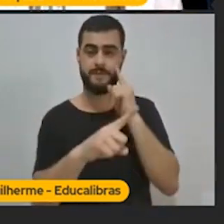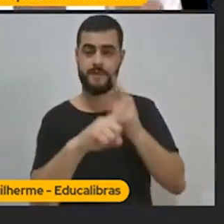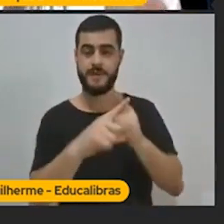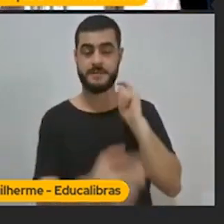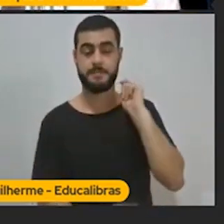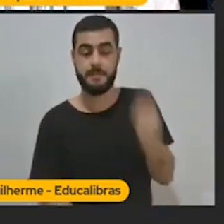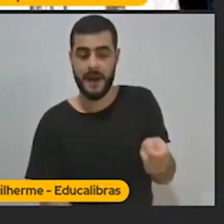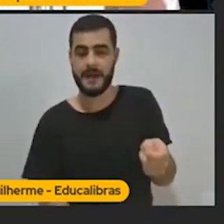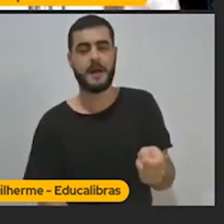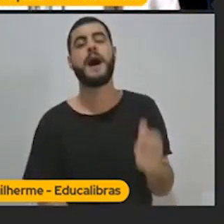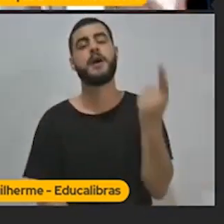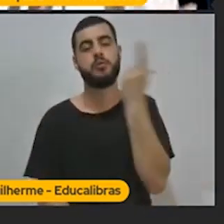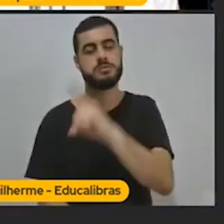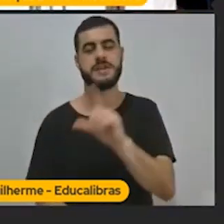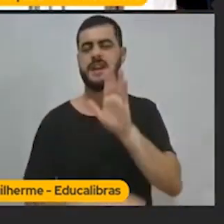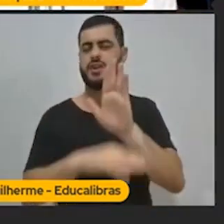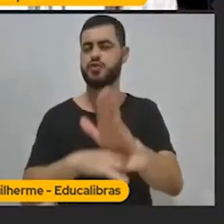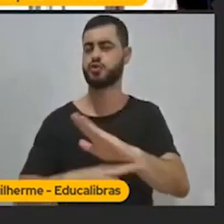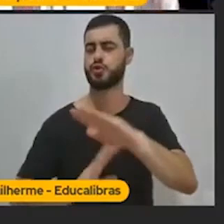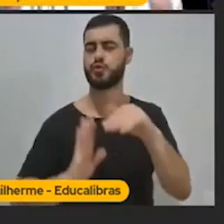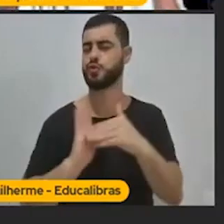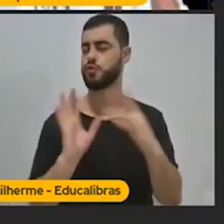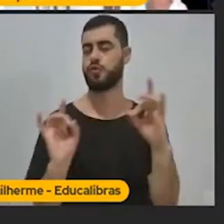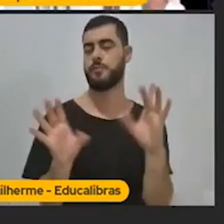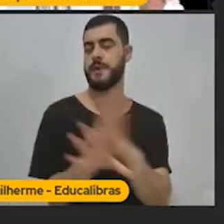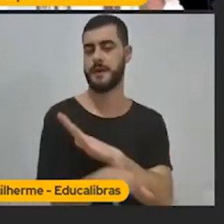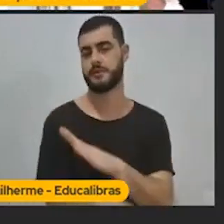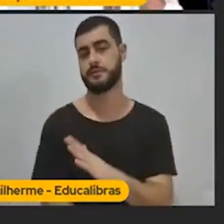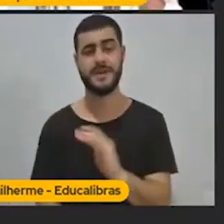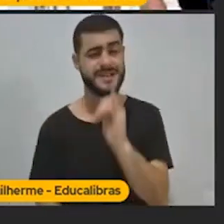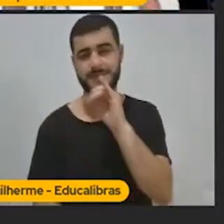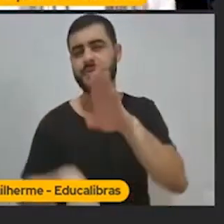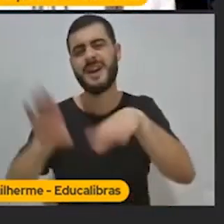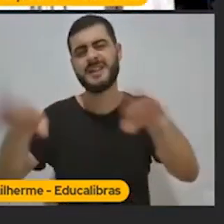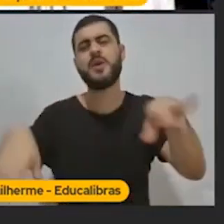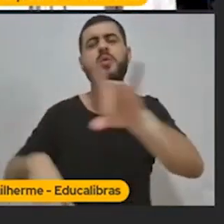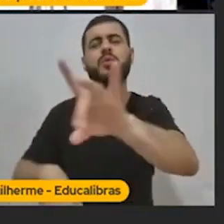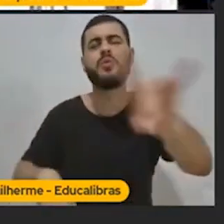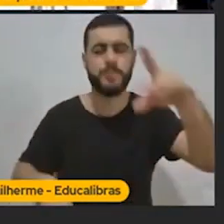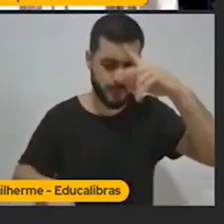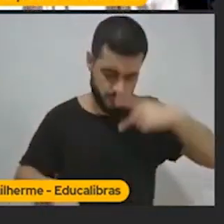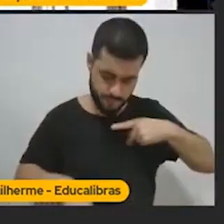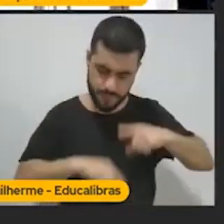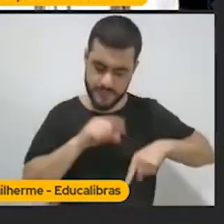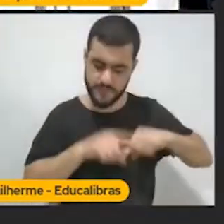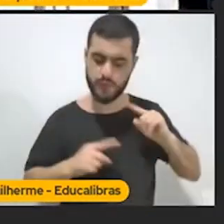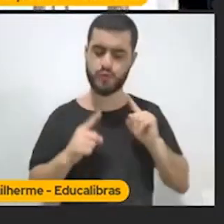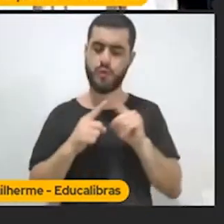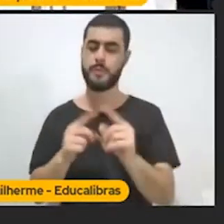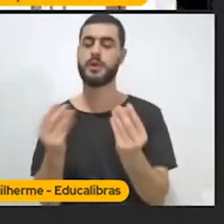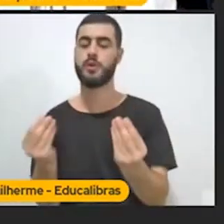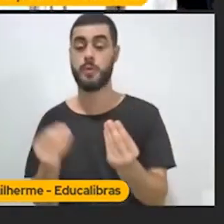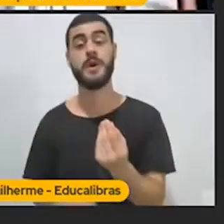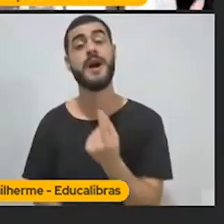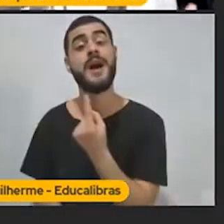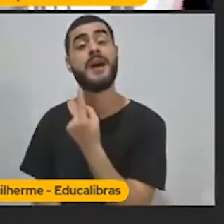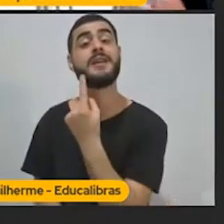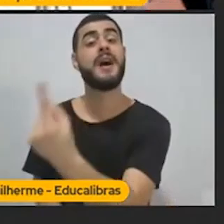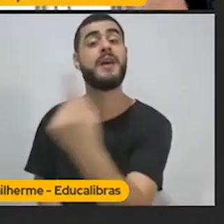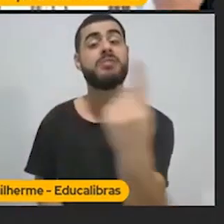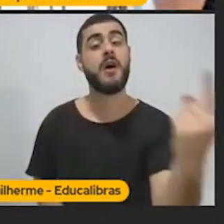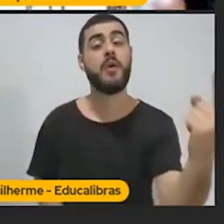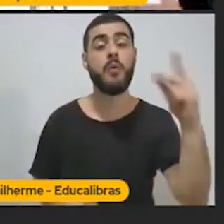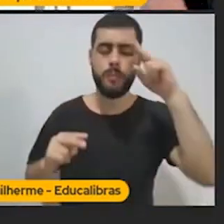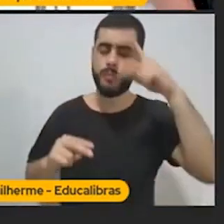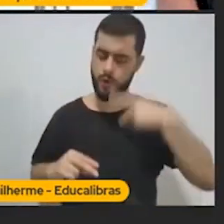Não sei. Cada produto ou serviço tem a sua diferença. Então, pense na regra de ouro, de visão de produto e visão de serviço, quando